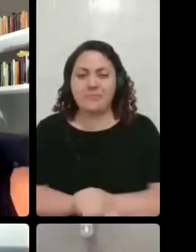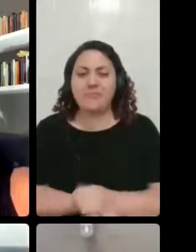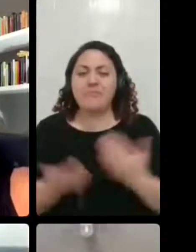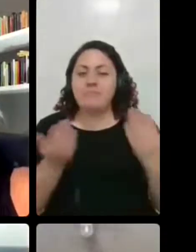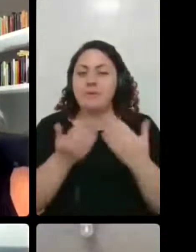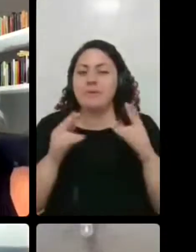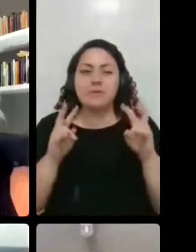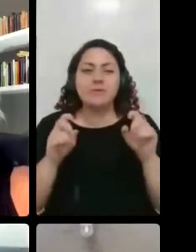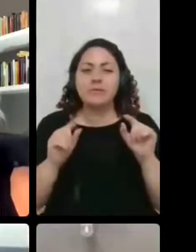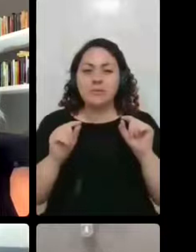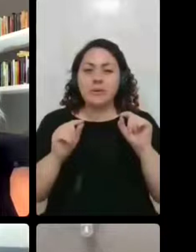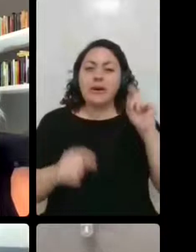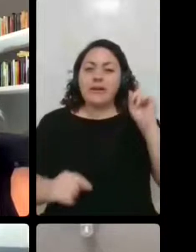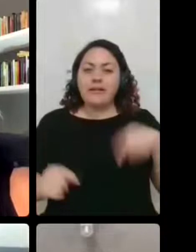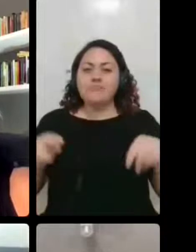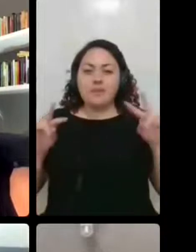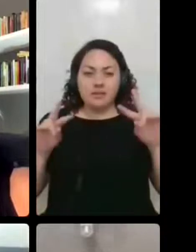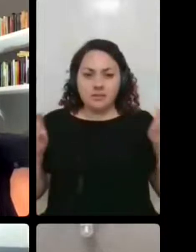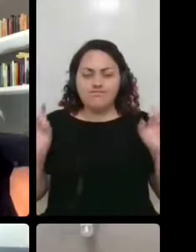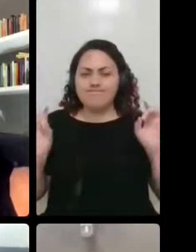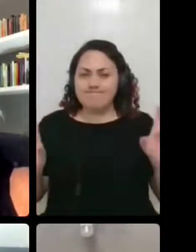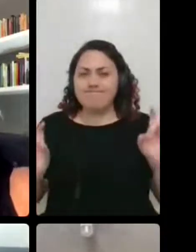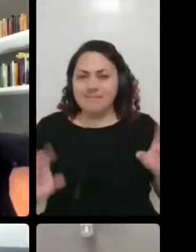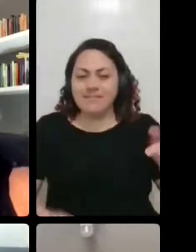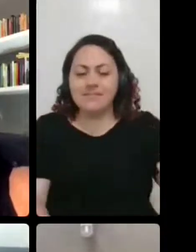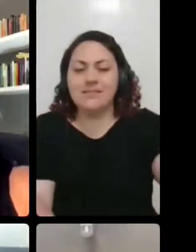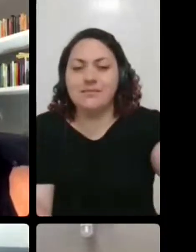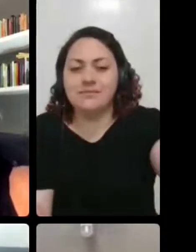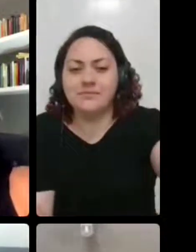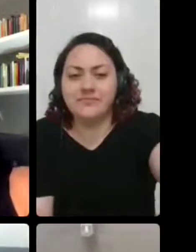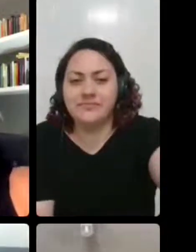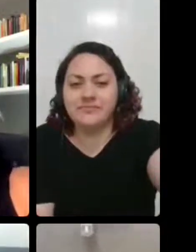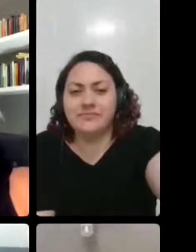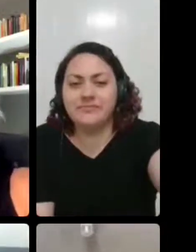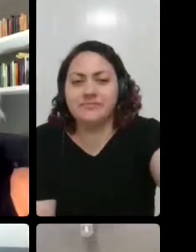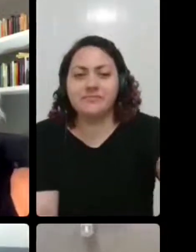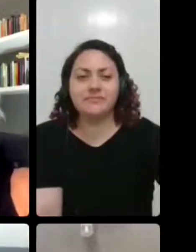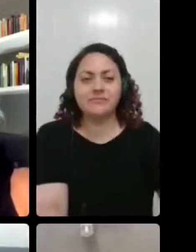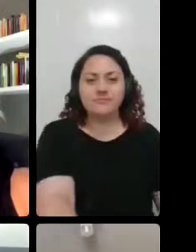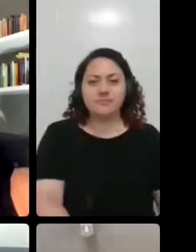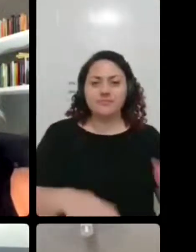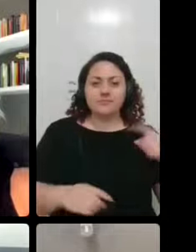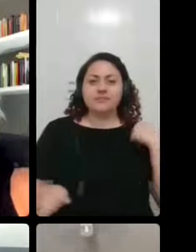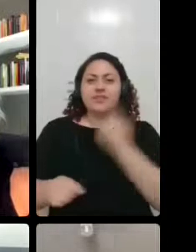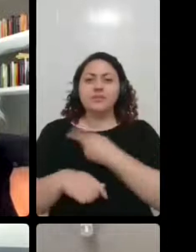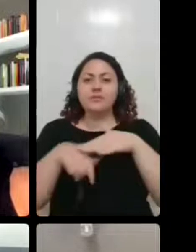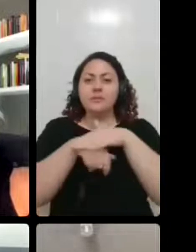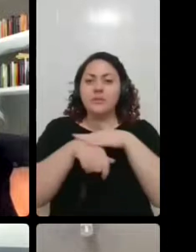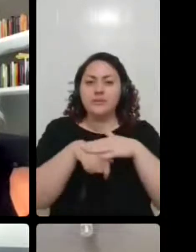super especial, então a gente vai conversar com a Simone, com a Isadora,